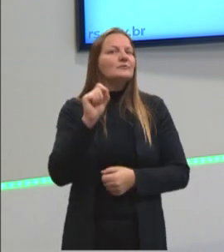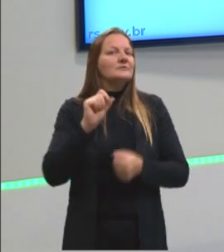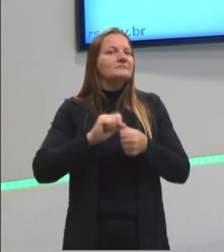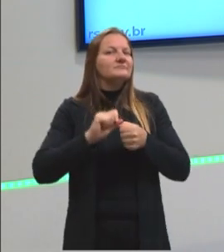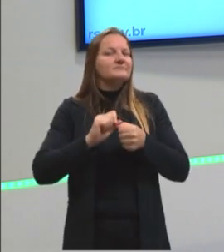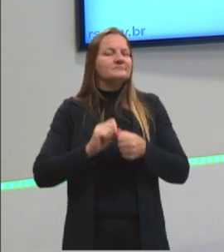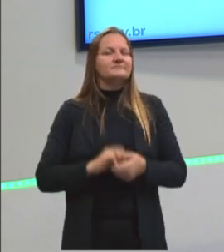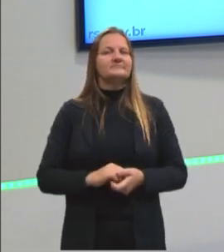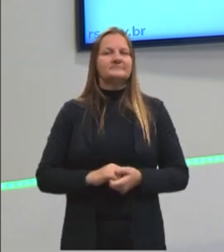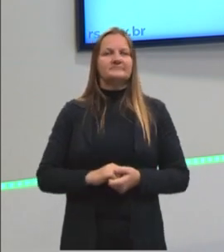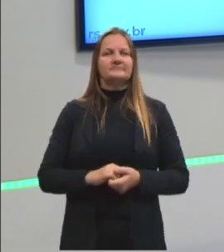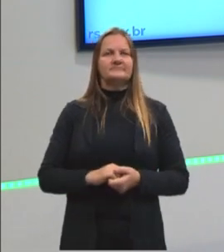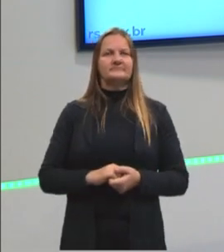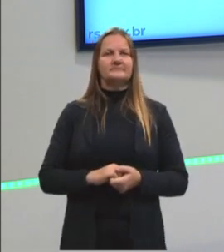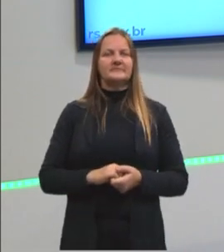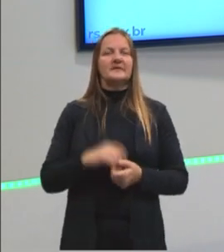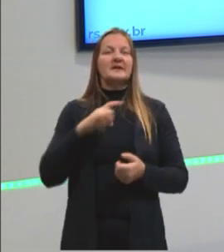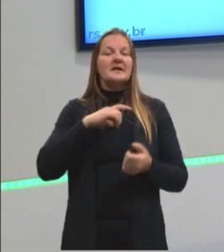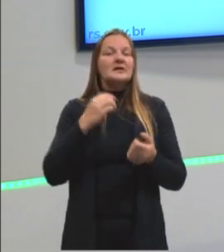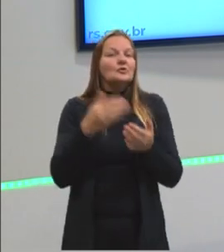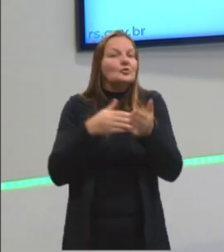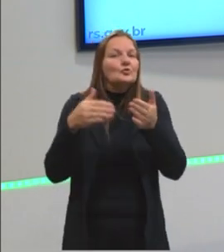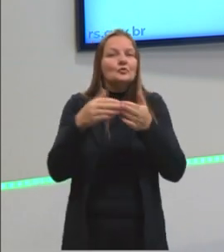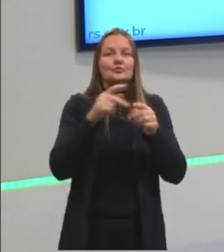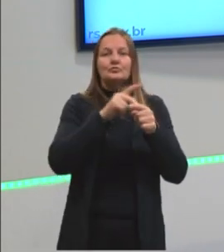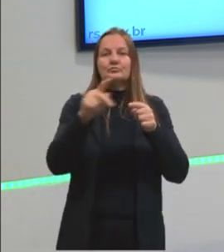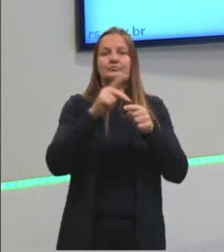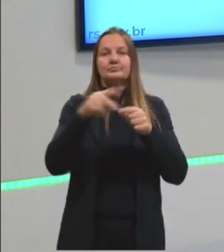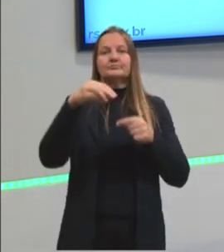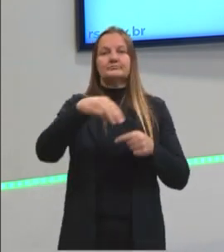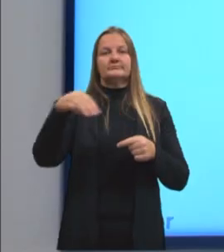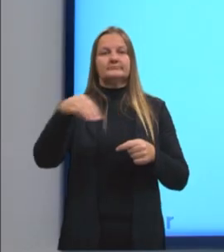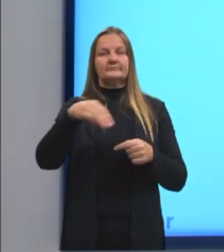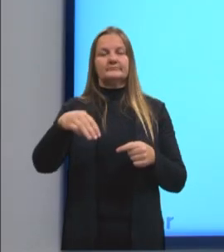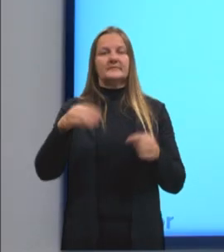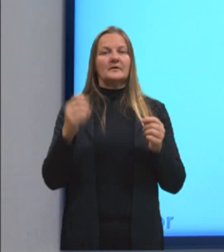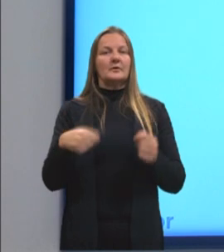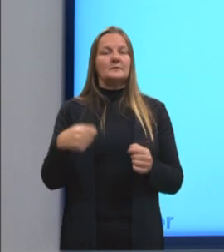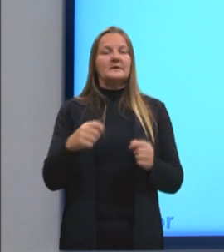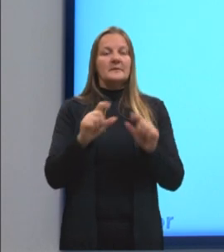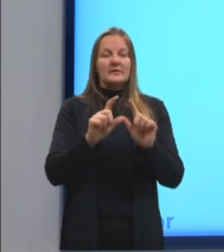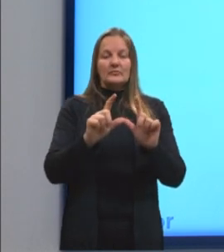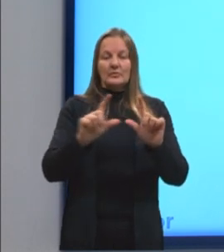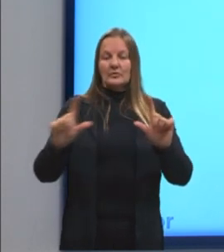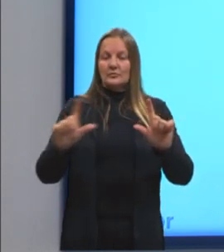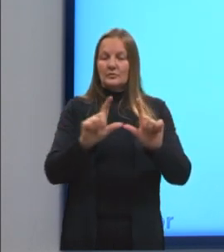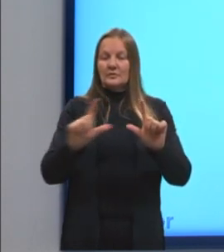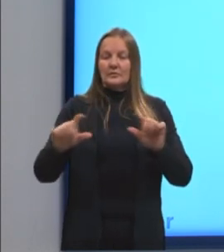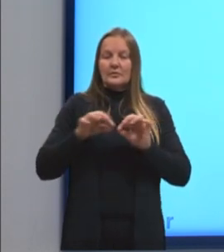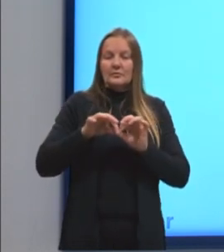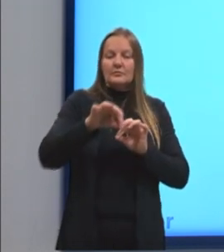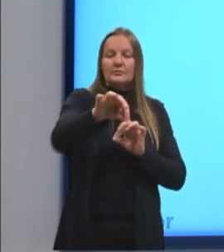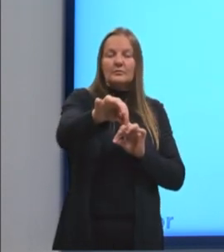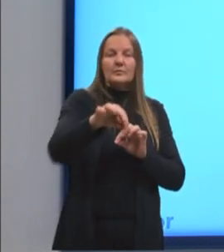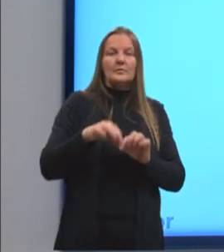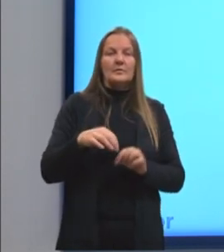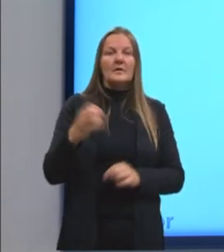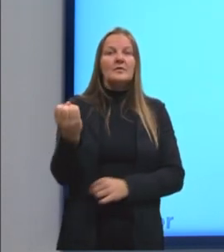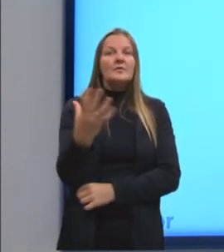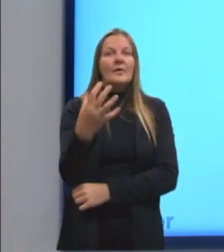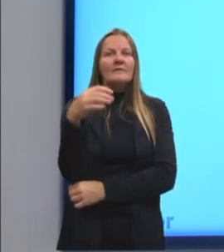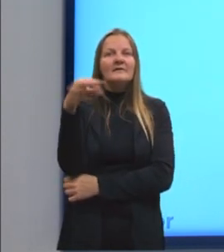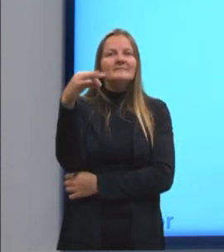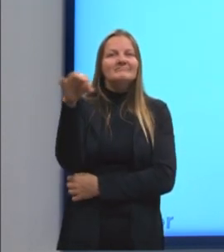considerar? Já tenho tudo em milímetro, mas eu preciso saber agora a largura e o comprimento da nova folha,